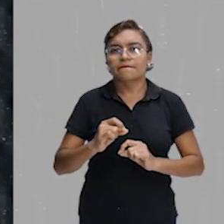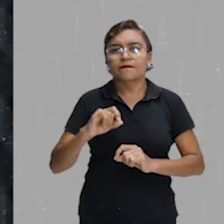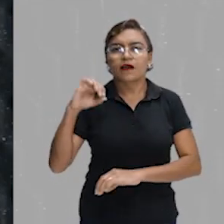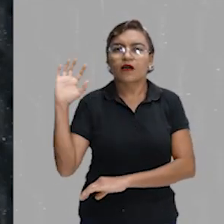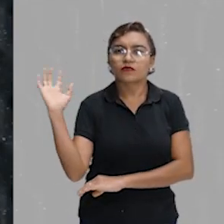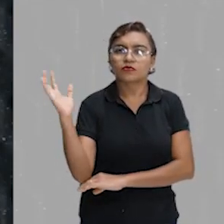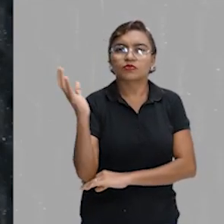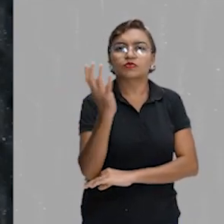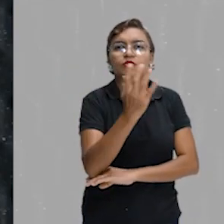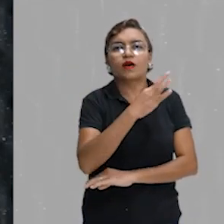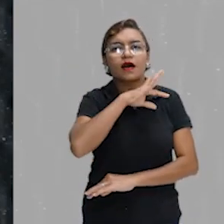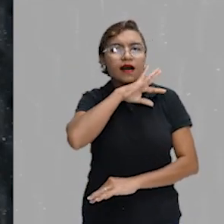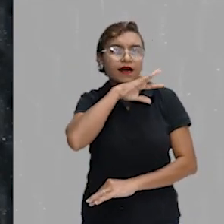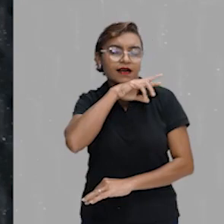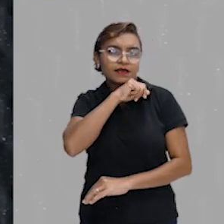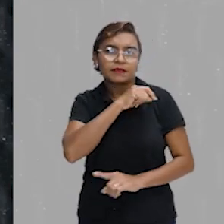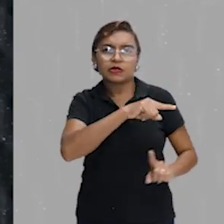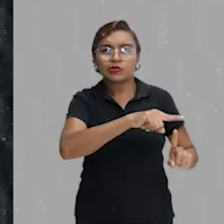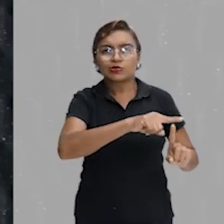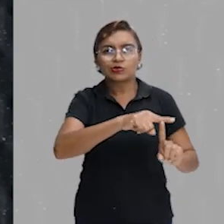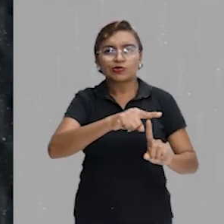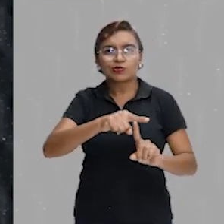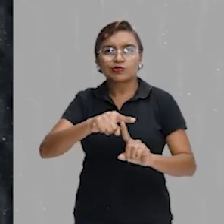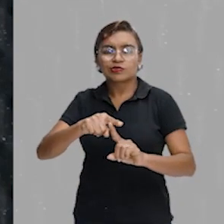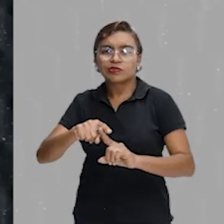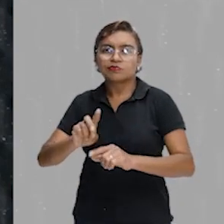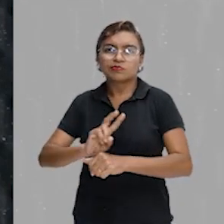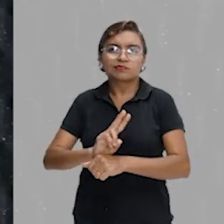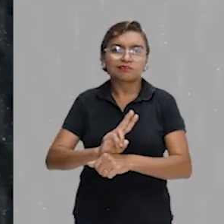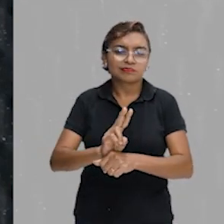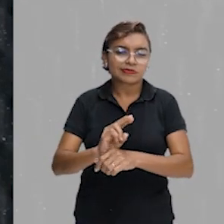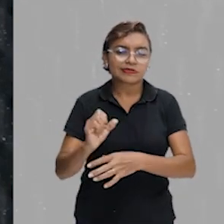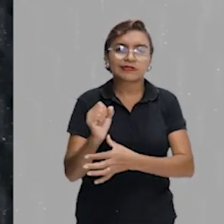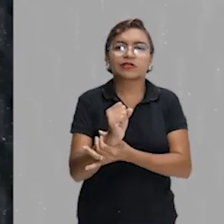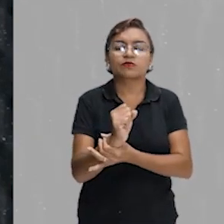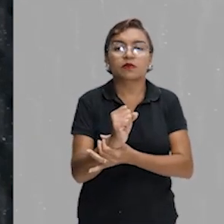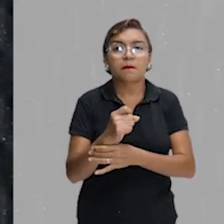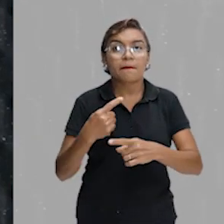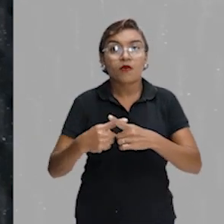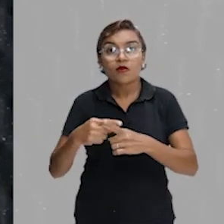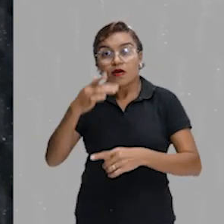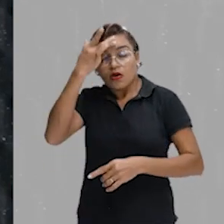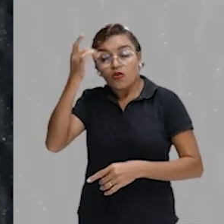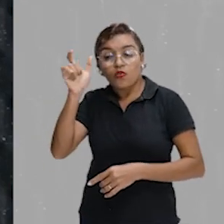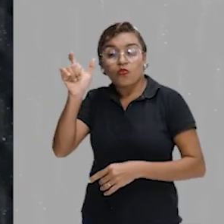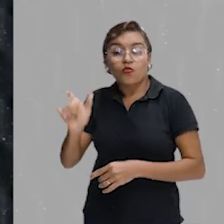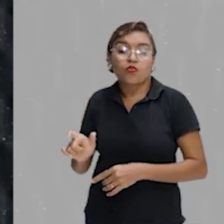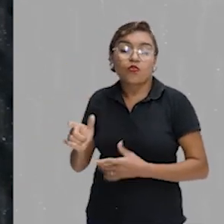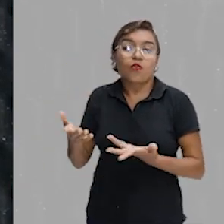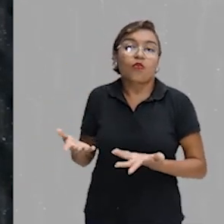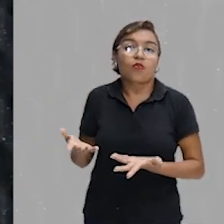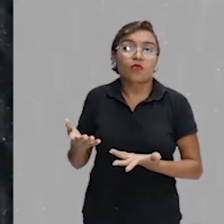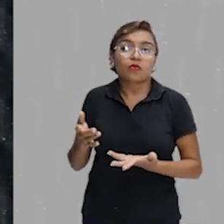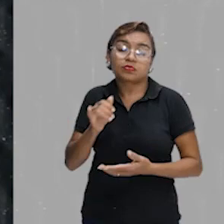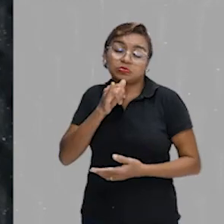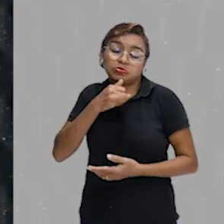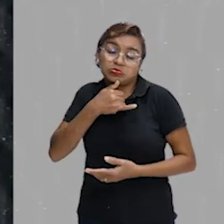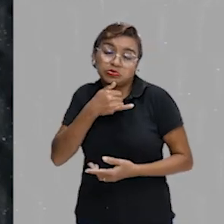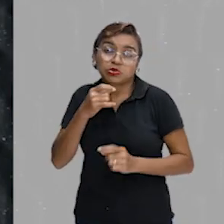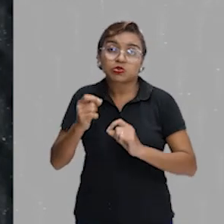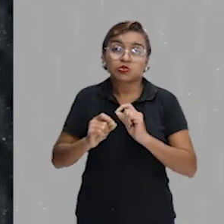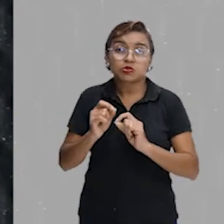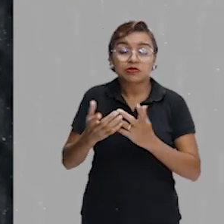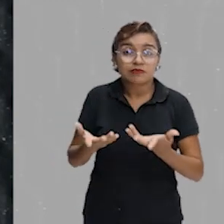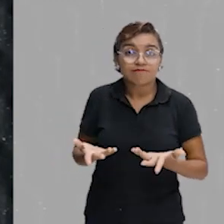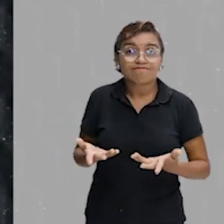animais, as espécies seguras. Porque você sabe que o homem, infelizmente, quando a gente